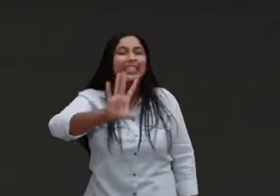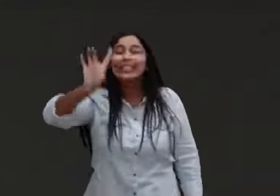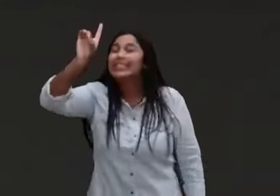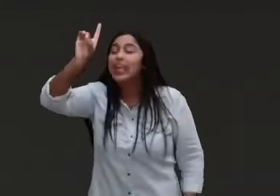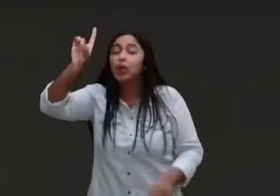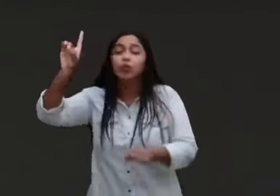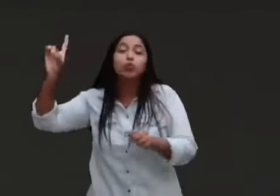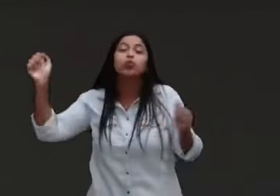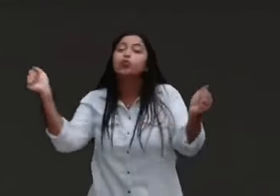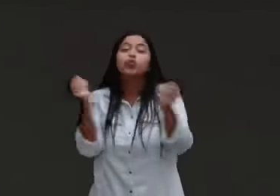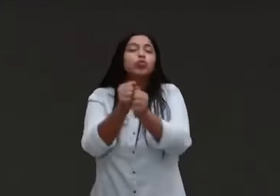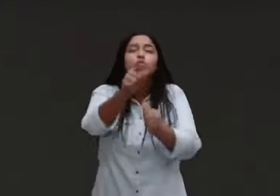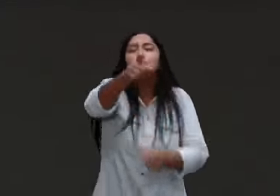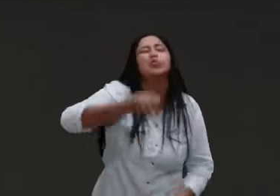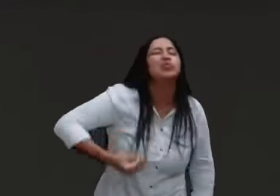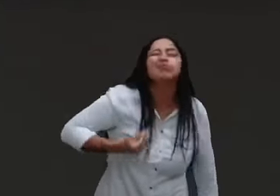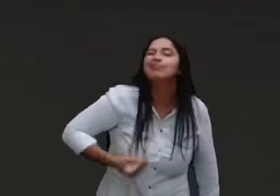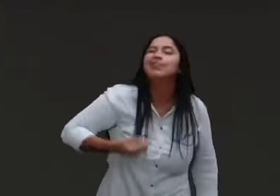senão você não estava aqui hoje,